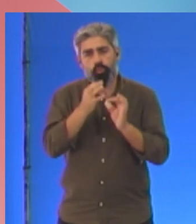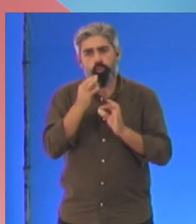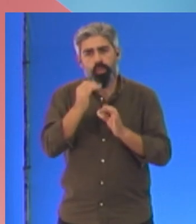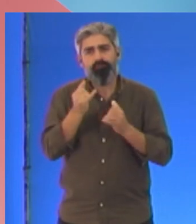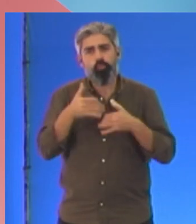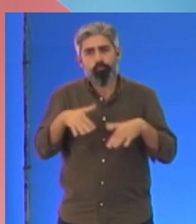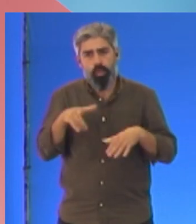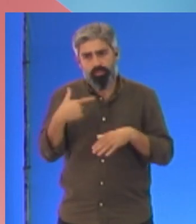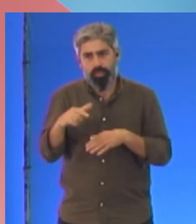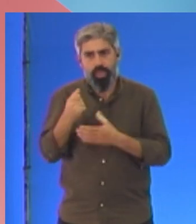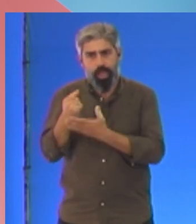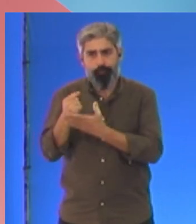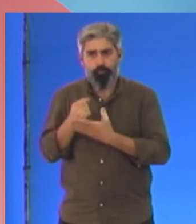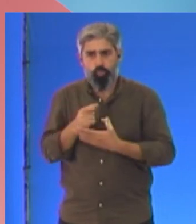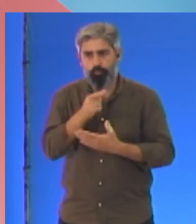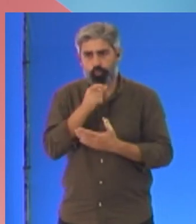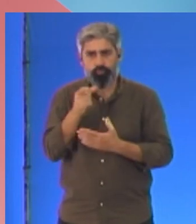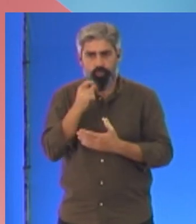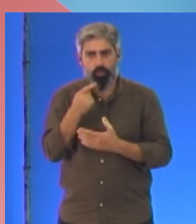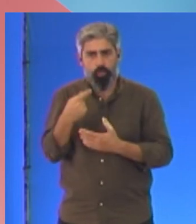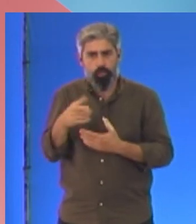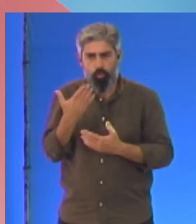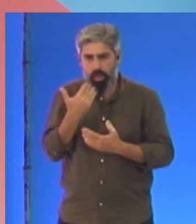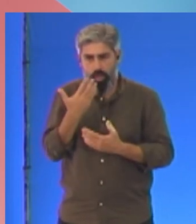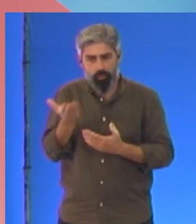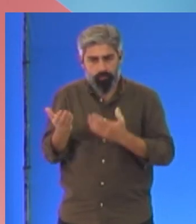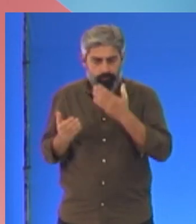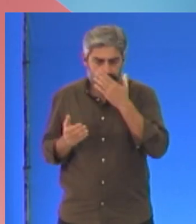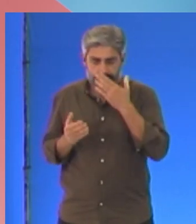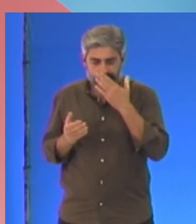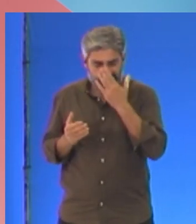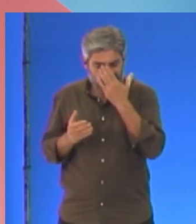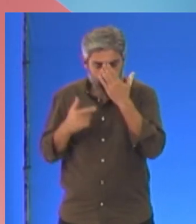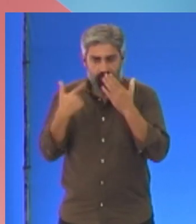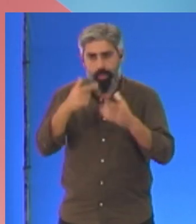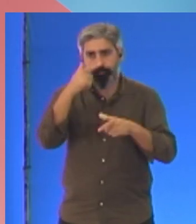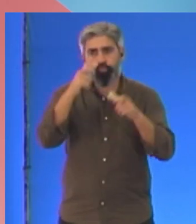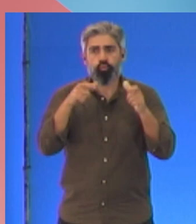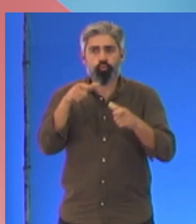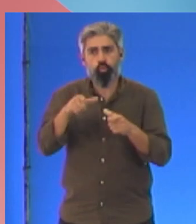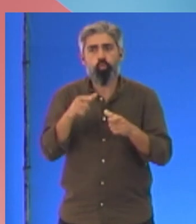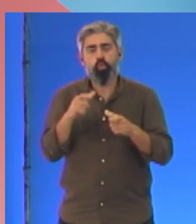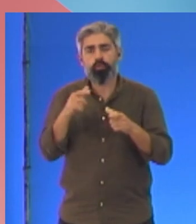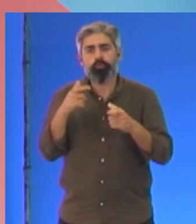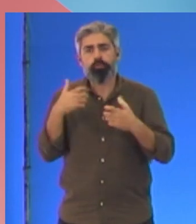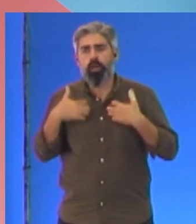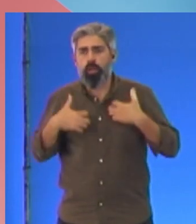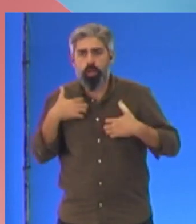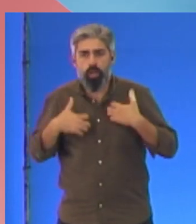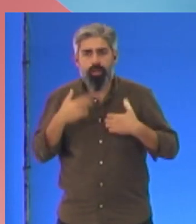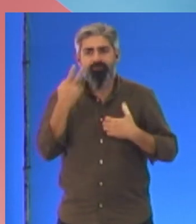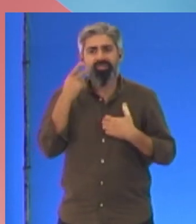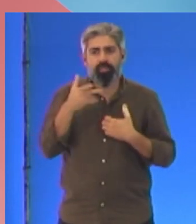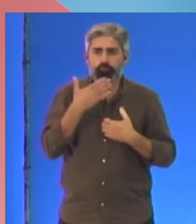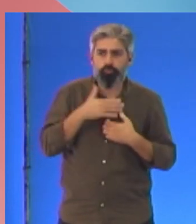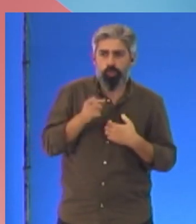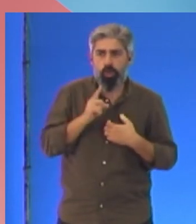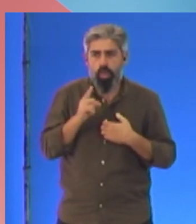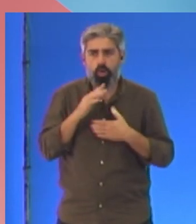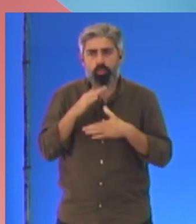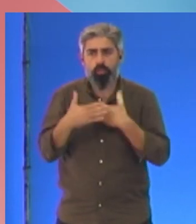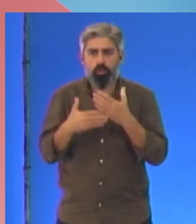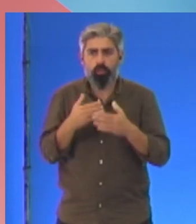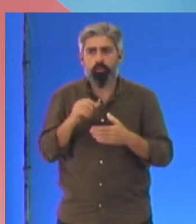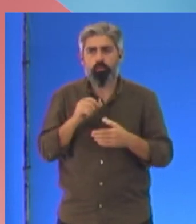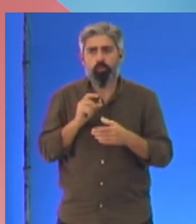recebe o apoio que foi prometido. Há pessoas que desesperam para saber se a sua vida é difícil o suficiente para caberem